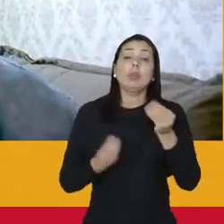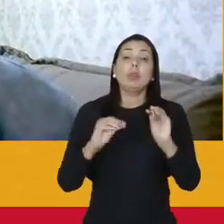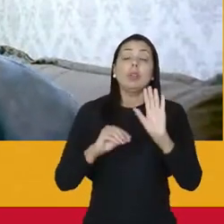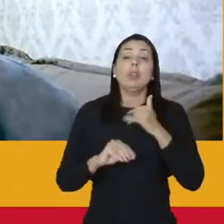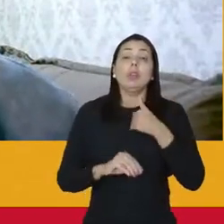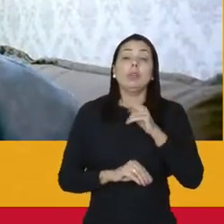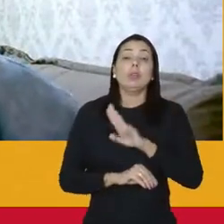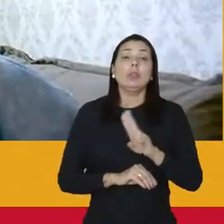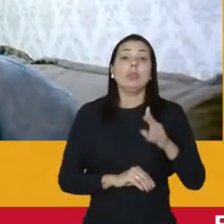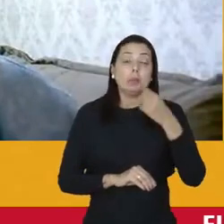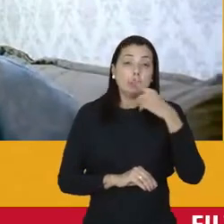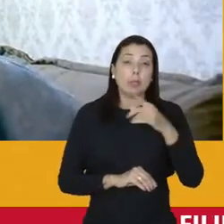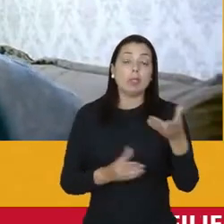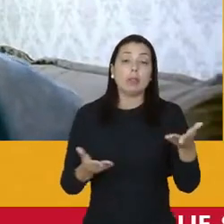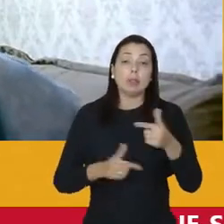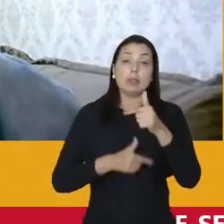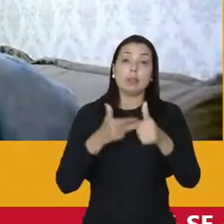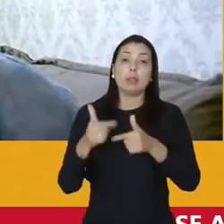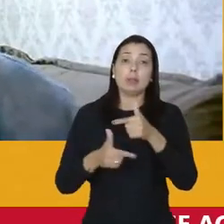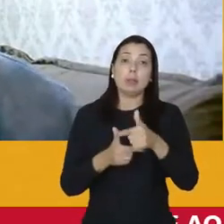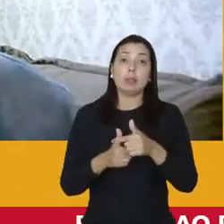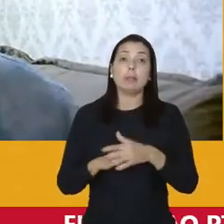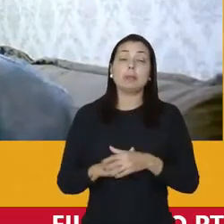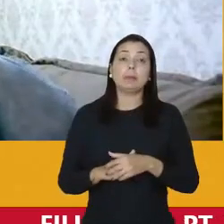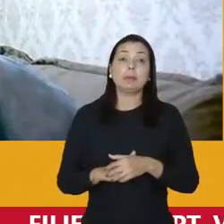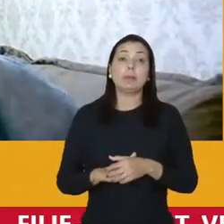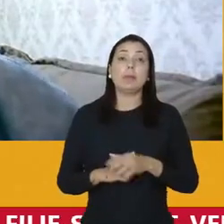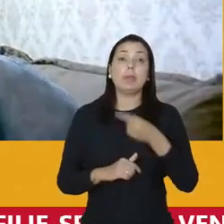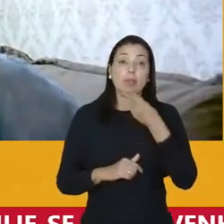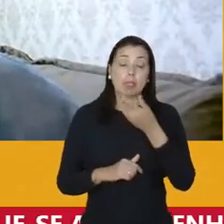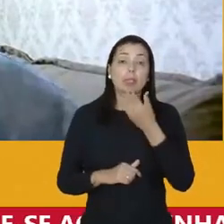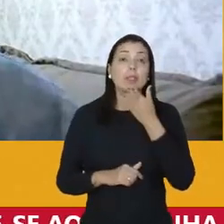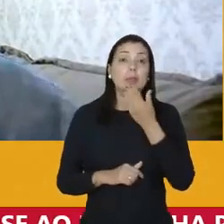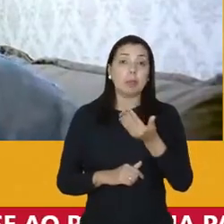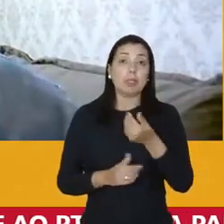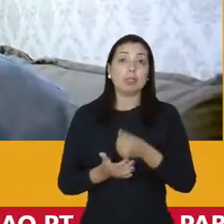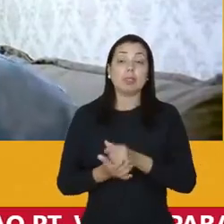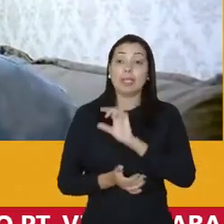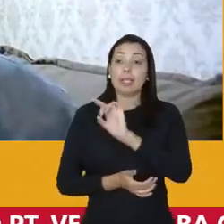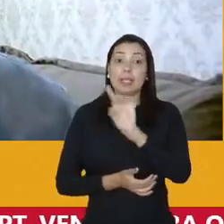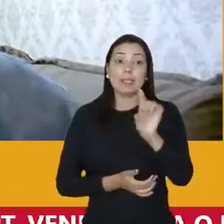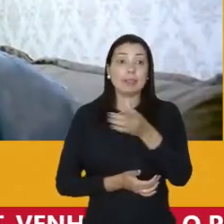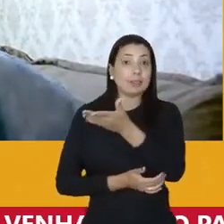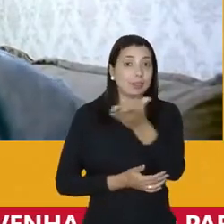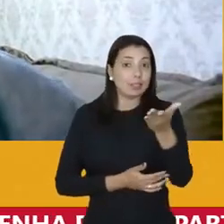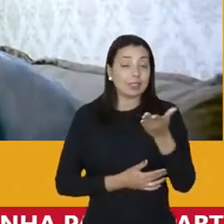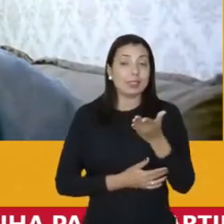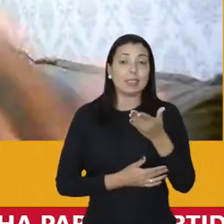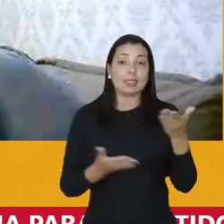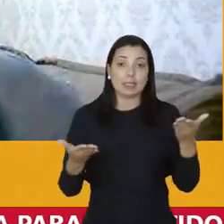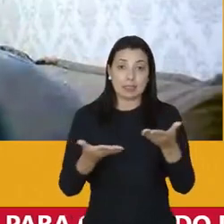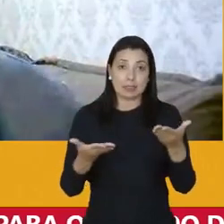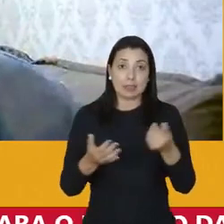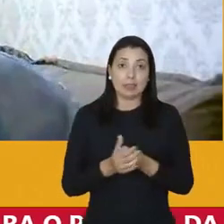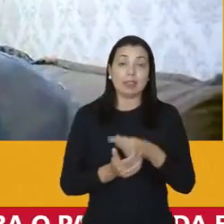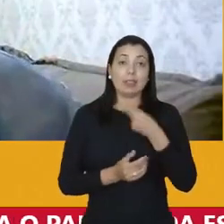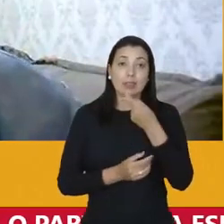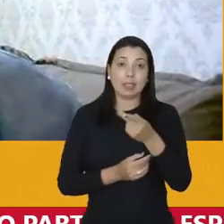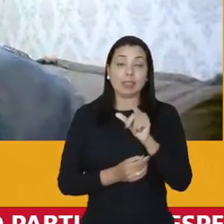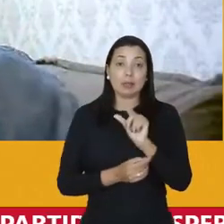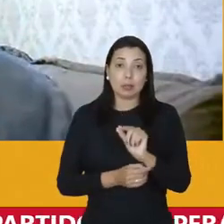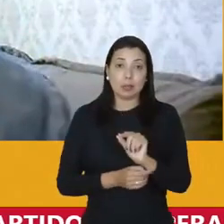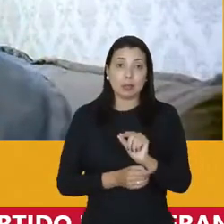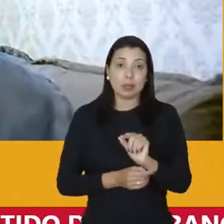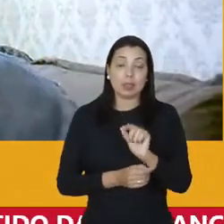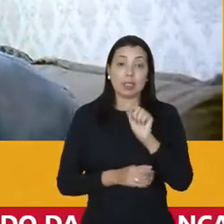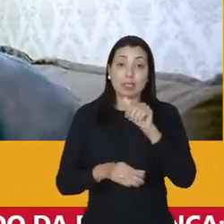nossos nomes para essa jornada e é dizendo isso que eu peço a cada um de vocês que agora fale um pouco